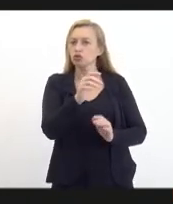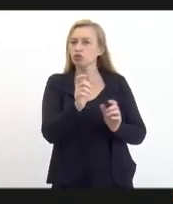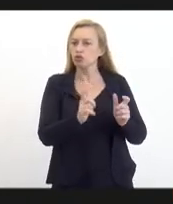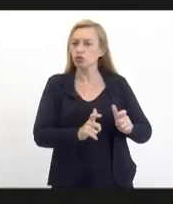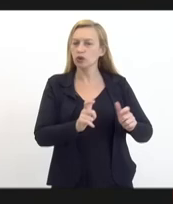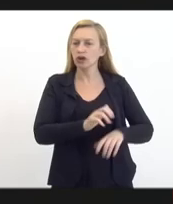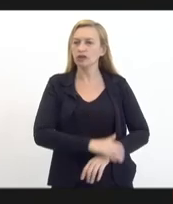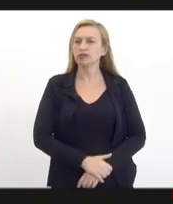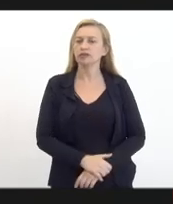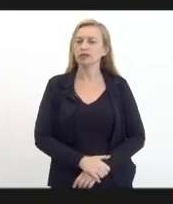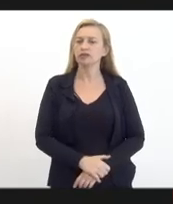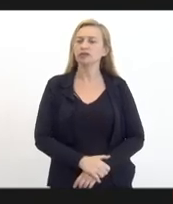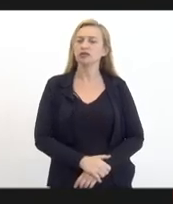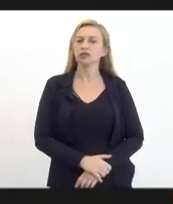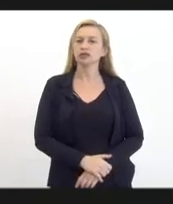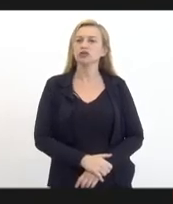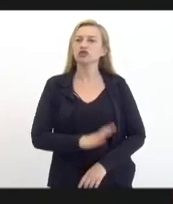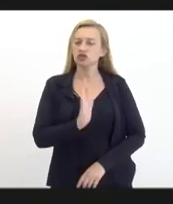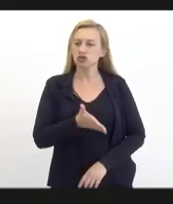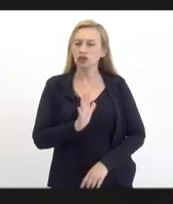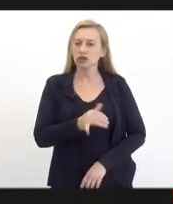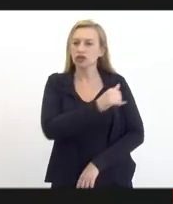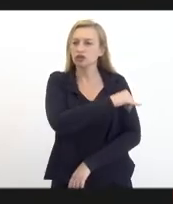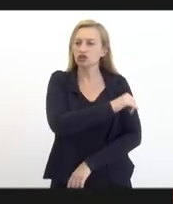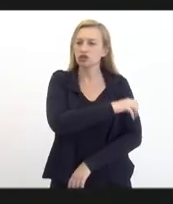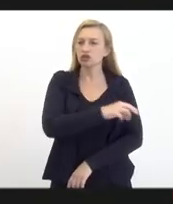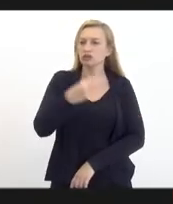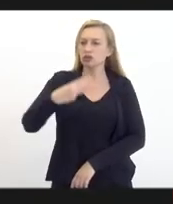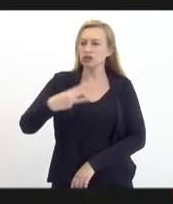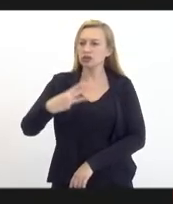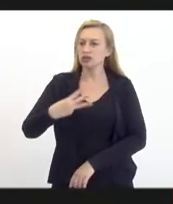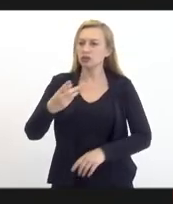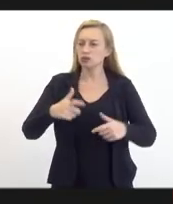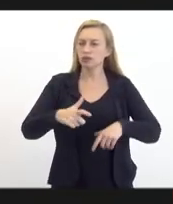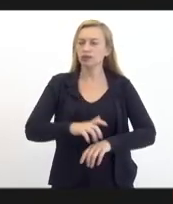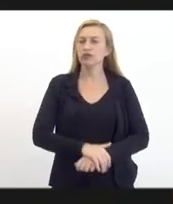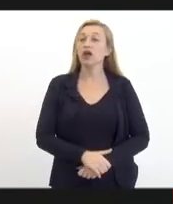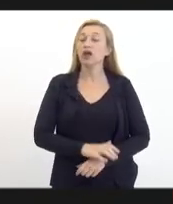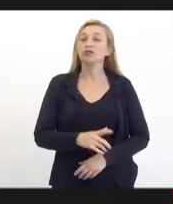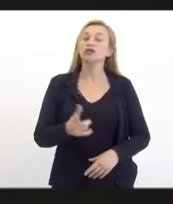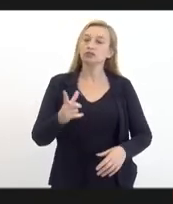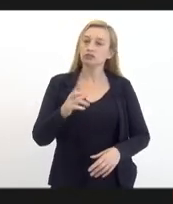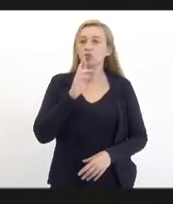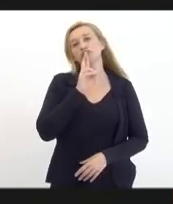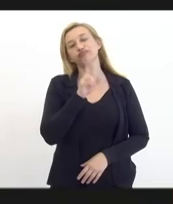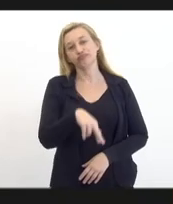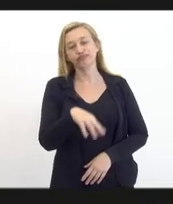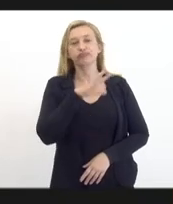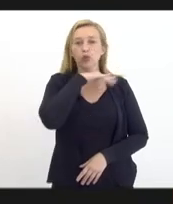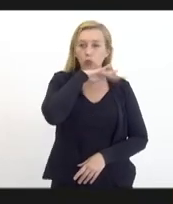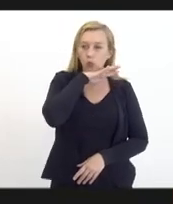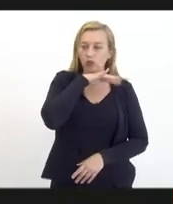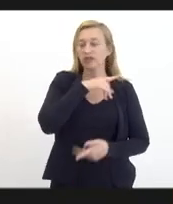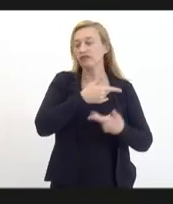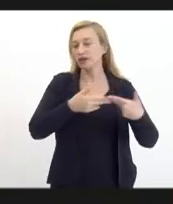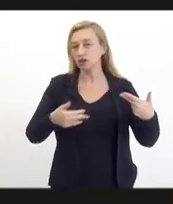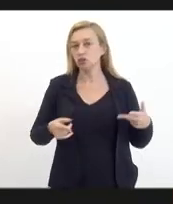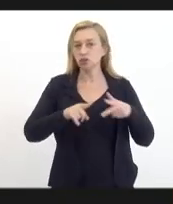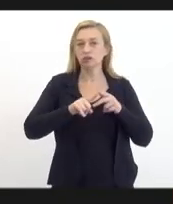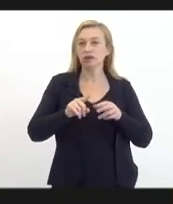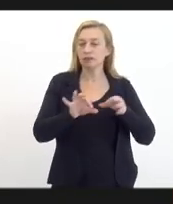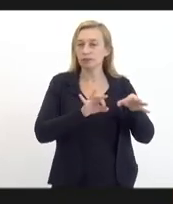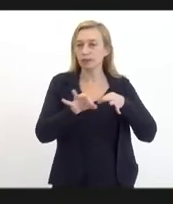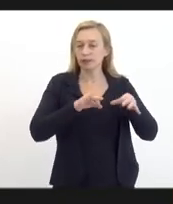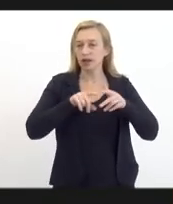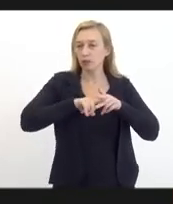federação, a gente já tem o Rio de Janeiro na terceira colocação. Então, assim, tem resultados negativos, tem muita coisa para fazer, mas é